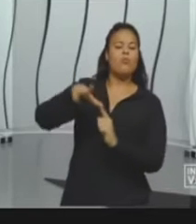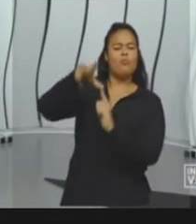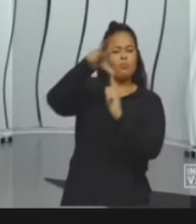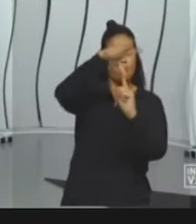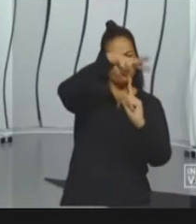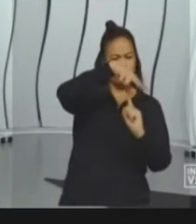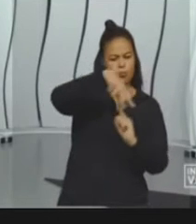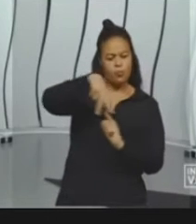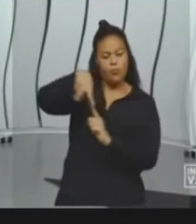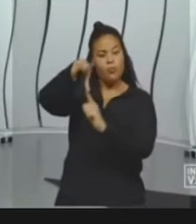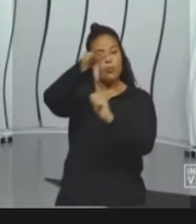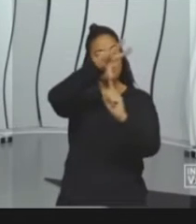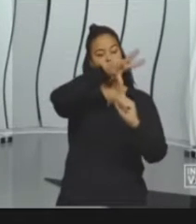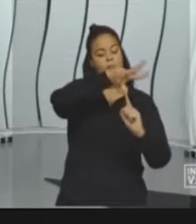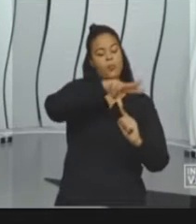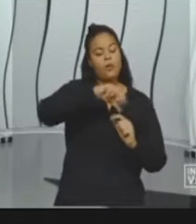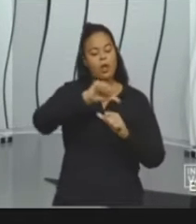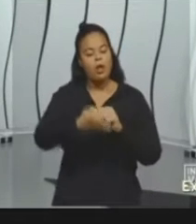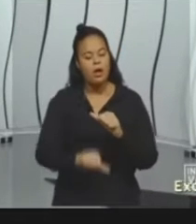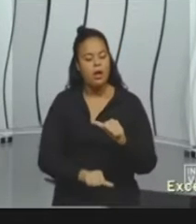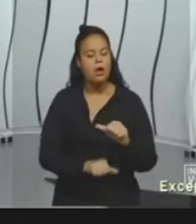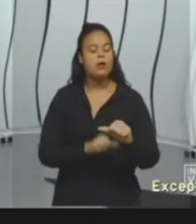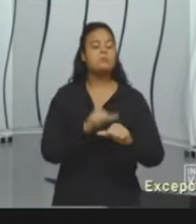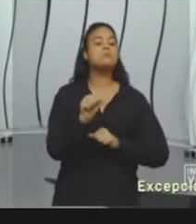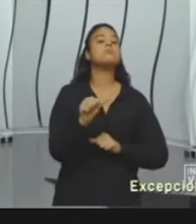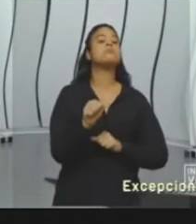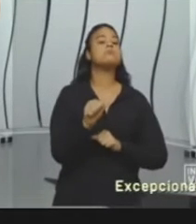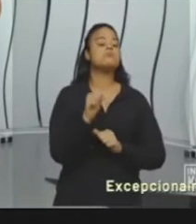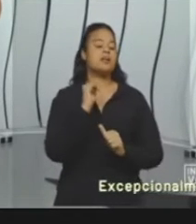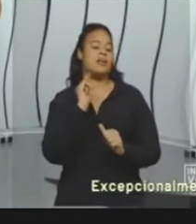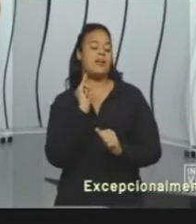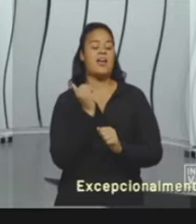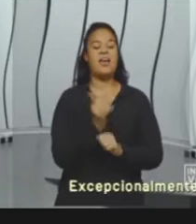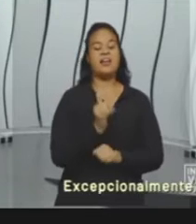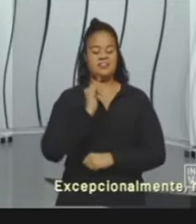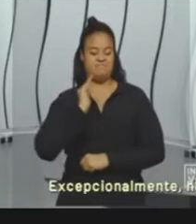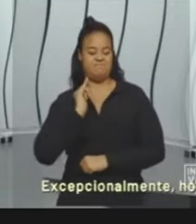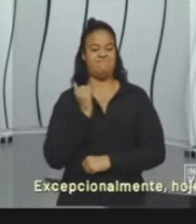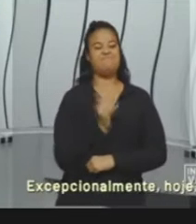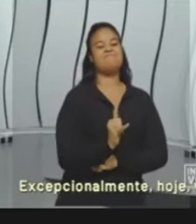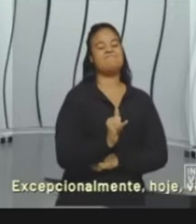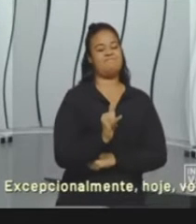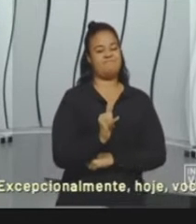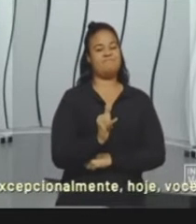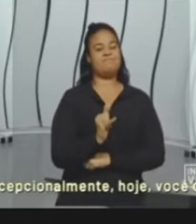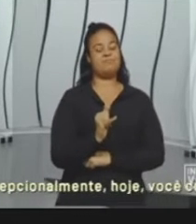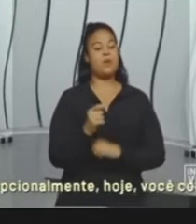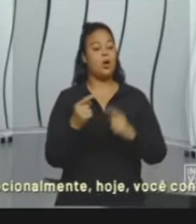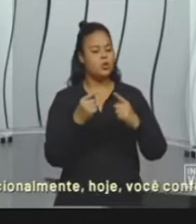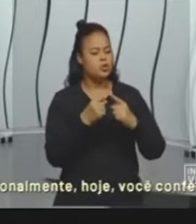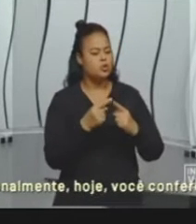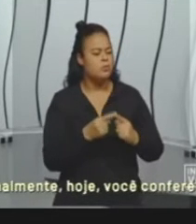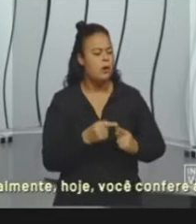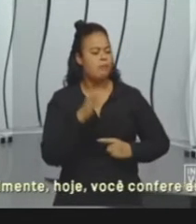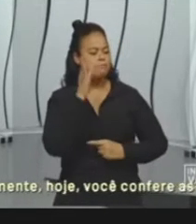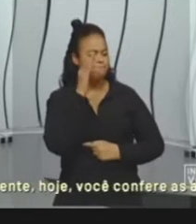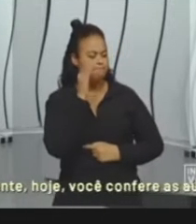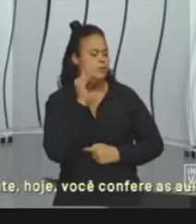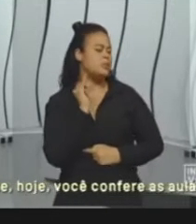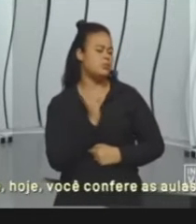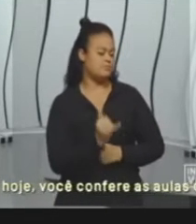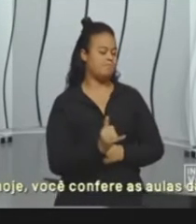essa energia cinética vai ser convertida em energia elétrica. É um tipo de energia muito interessante também.